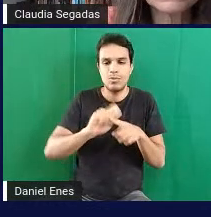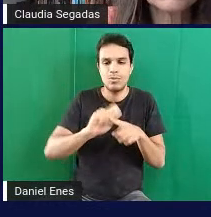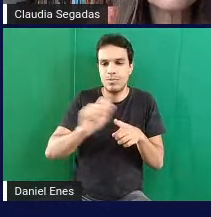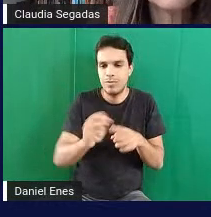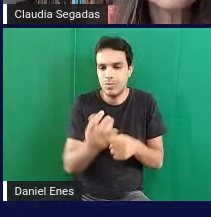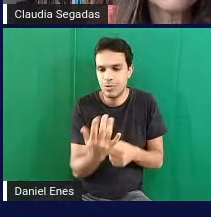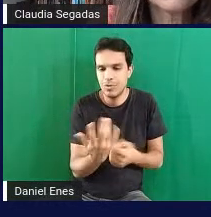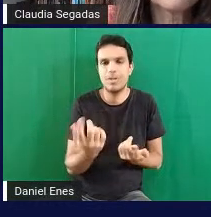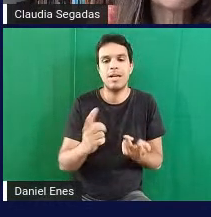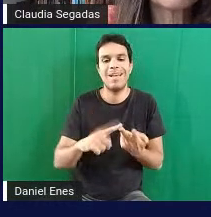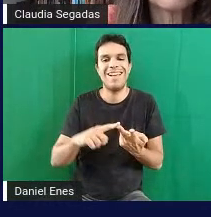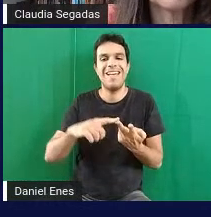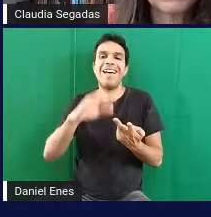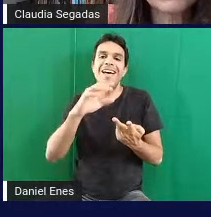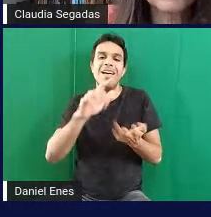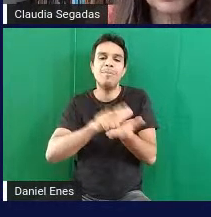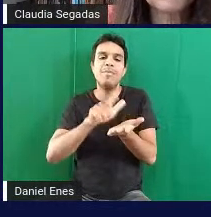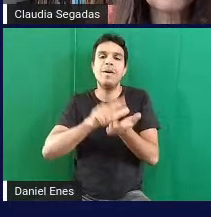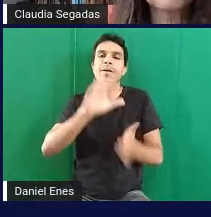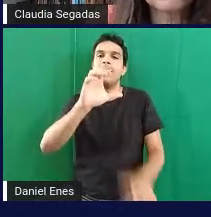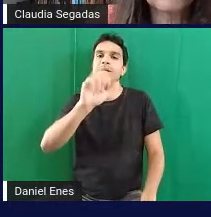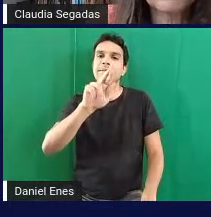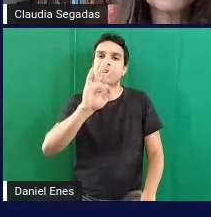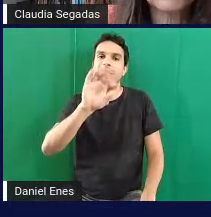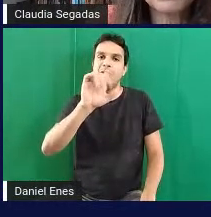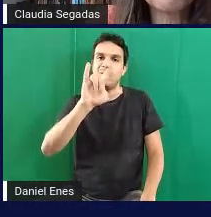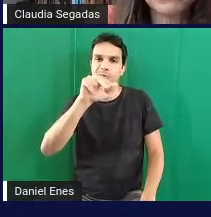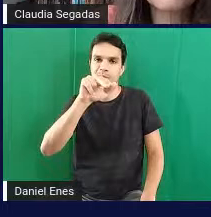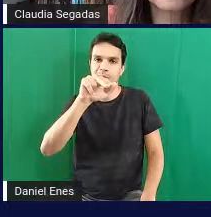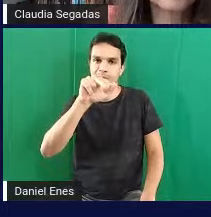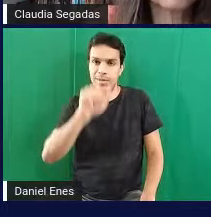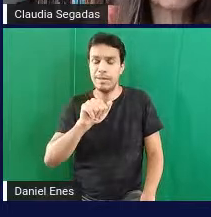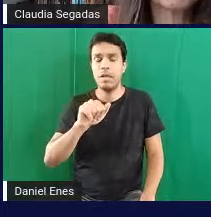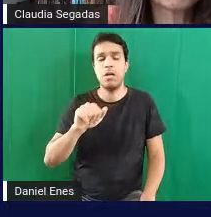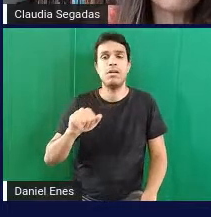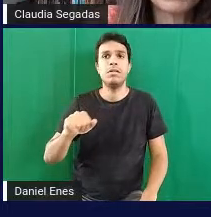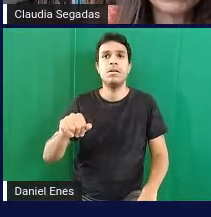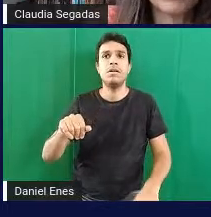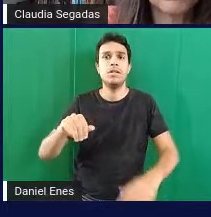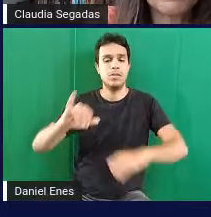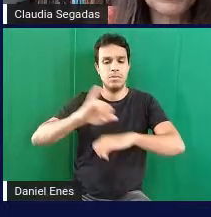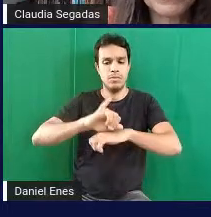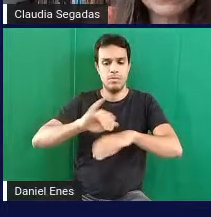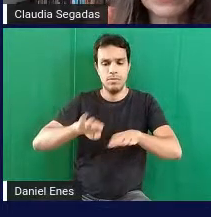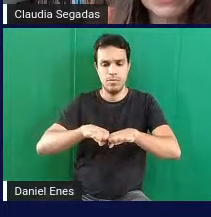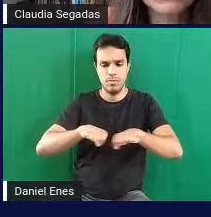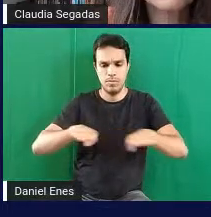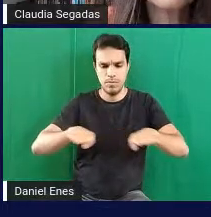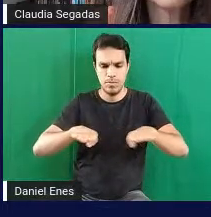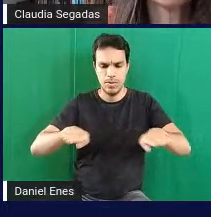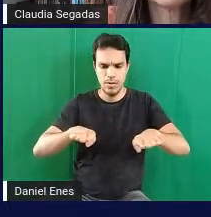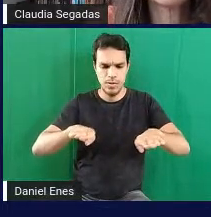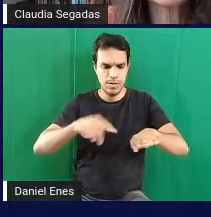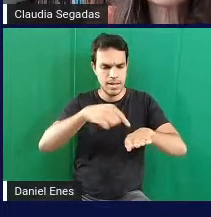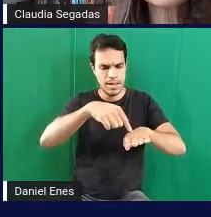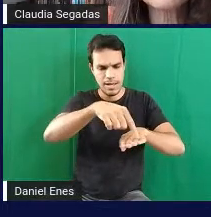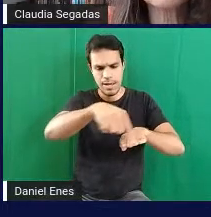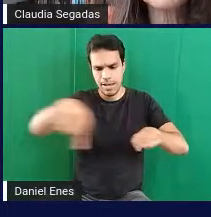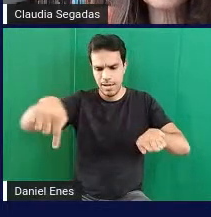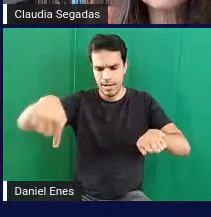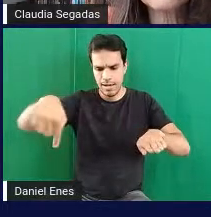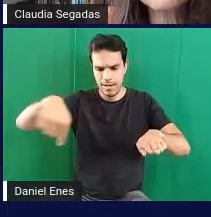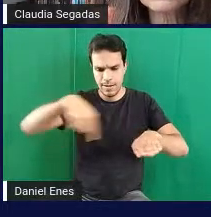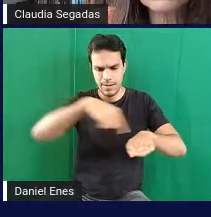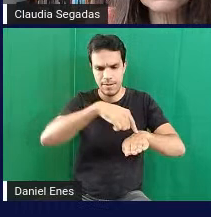cartolina no caso nós colocamos sobre a base de um papelão ou papel paraná mas não